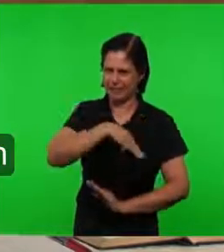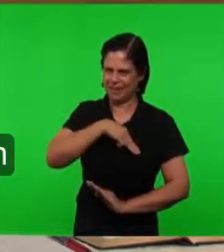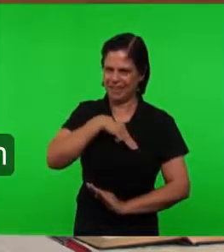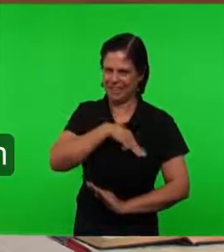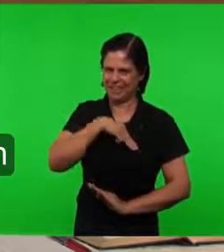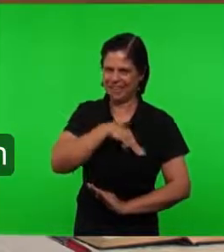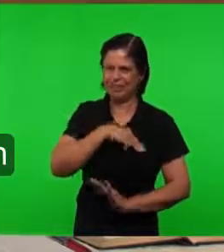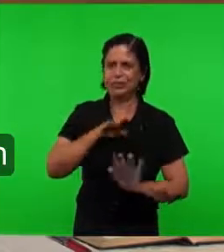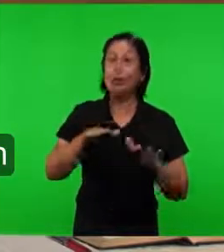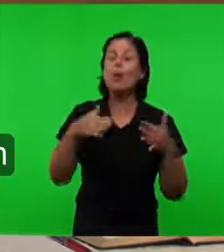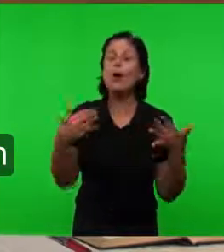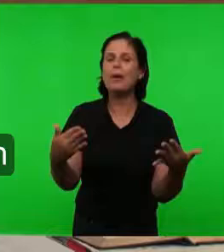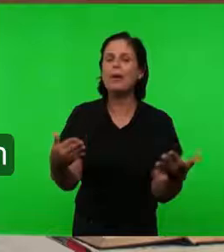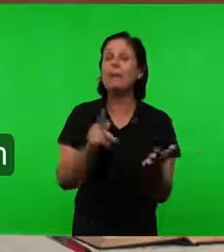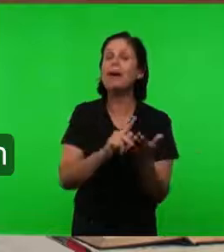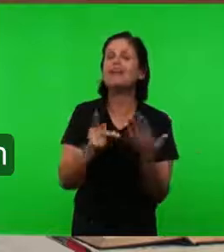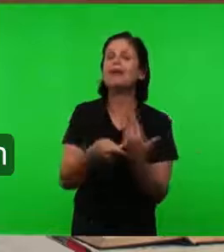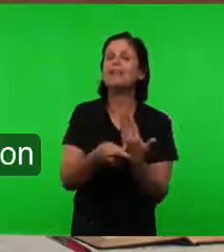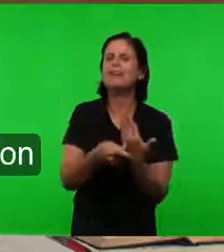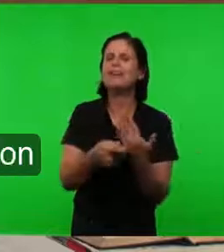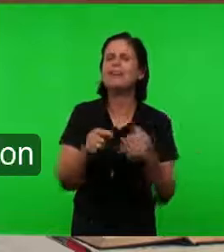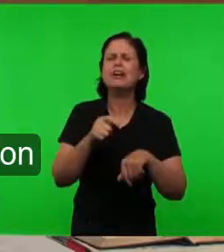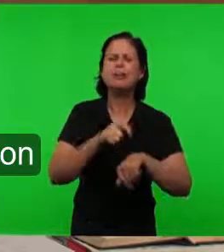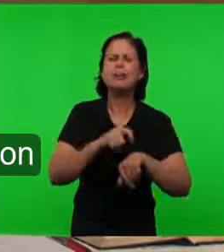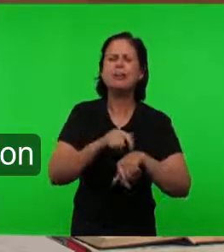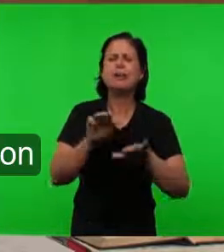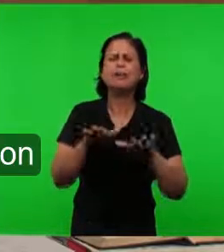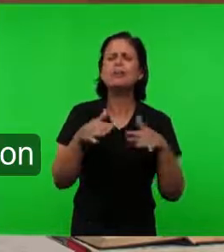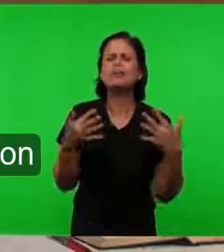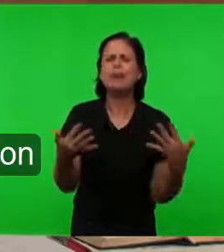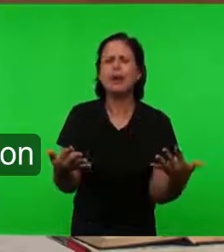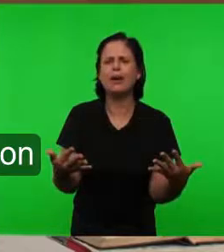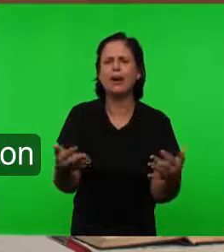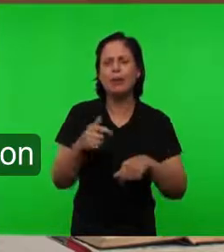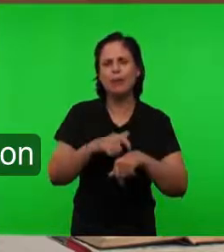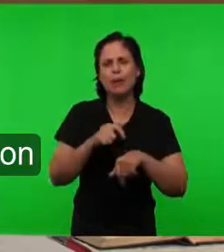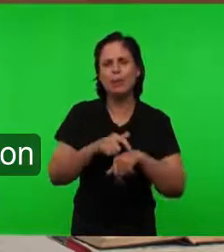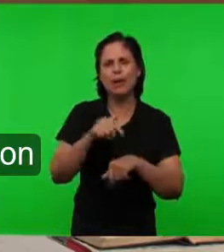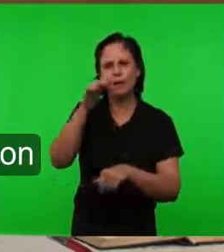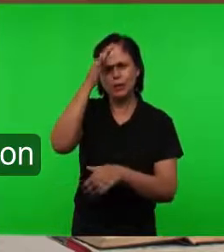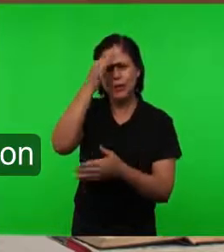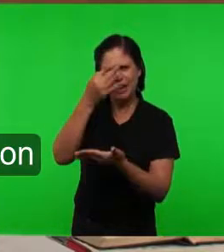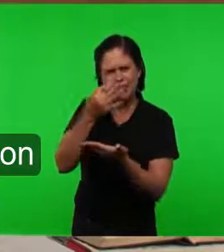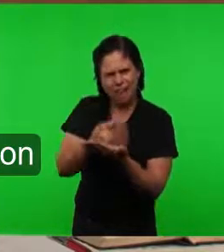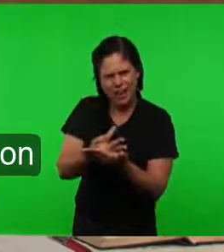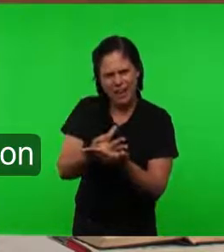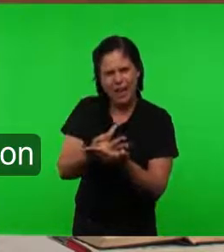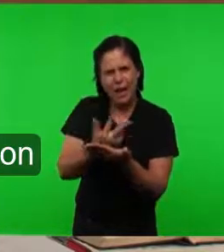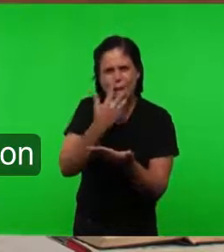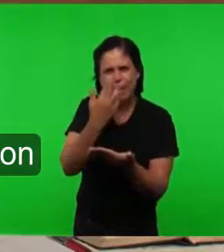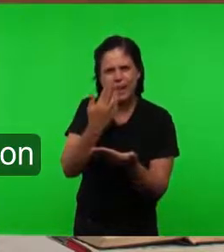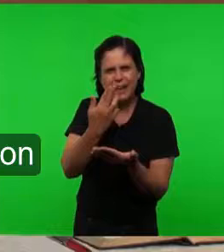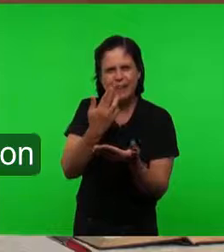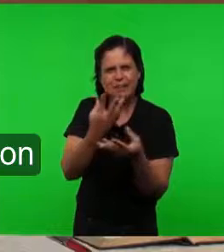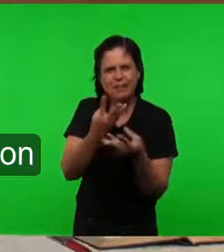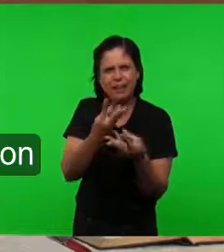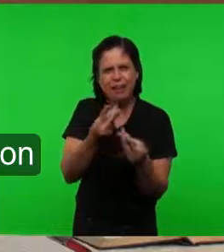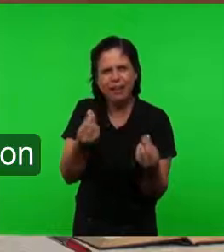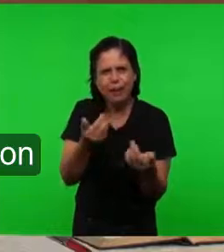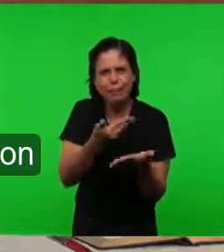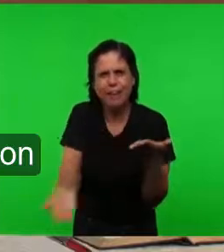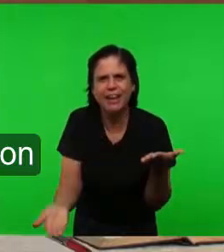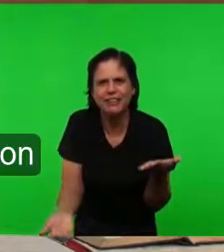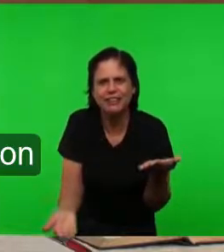Então Esse momento É o momento Quando a fé Morre Então a fé Morre E aí nós vamos